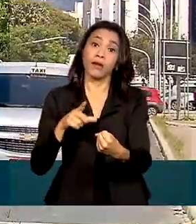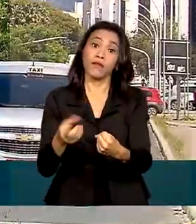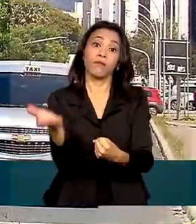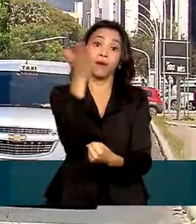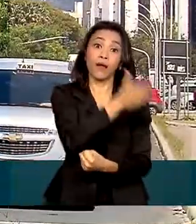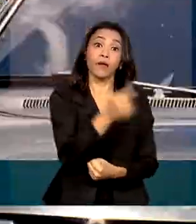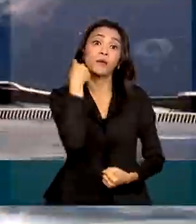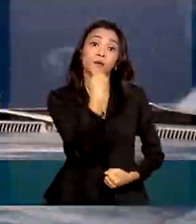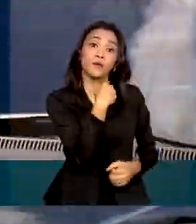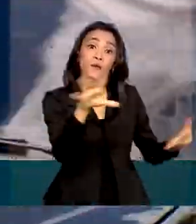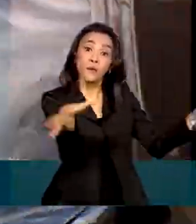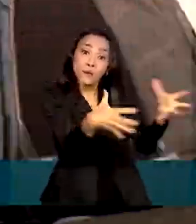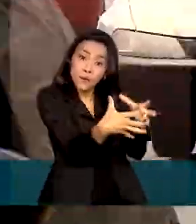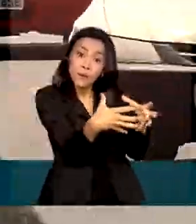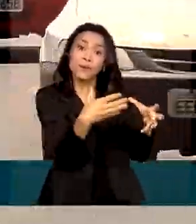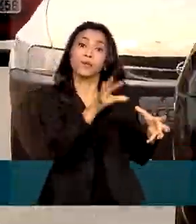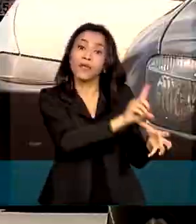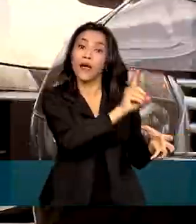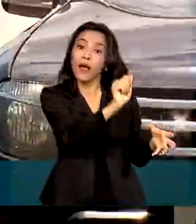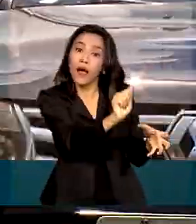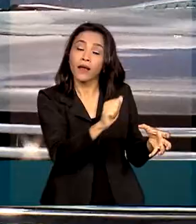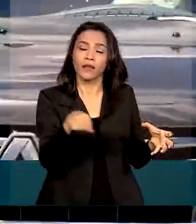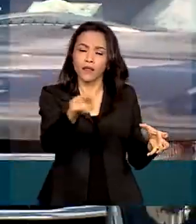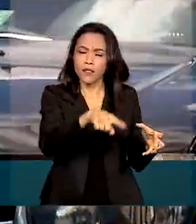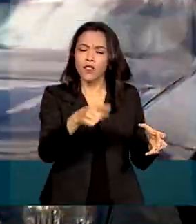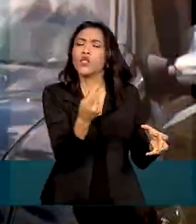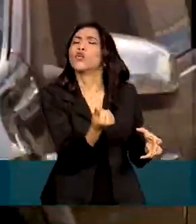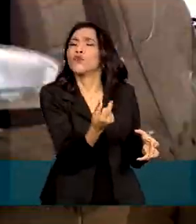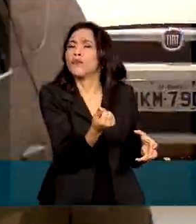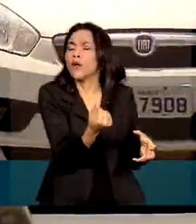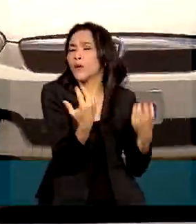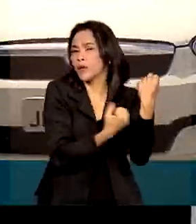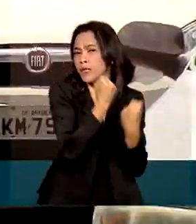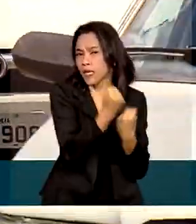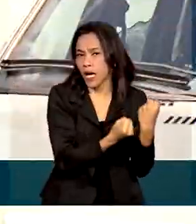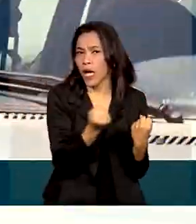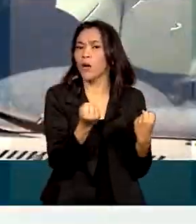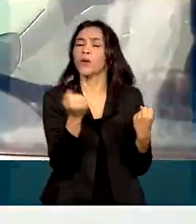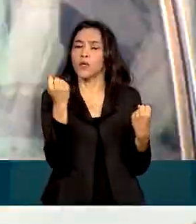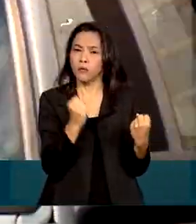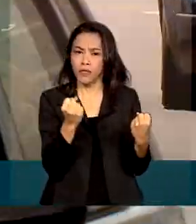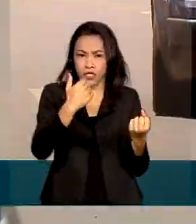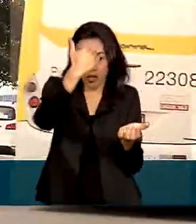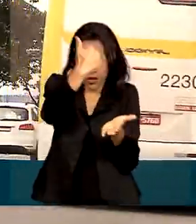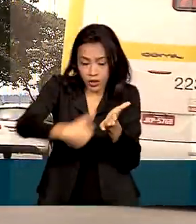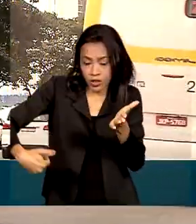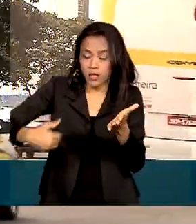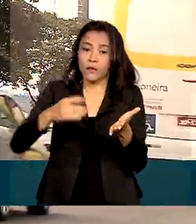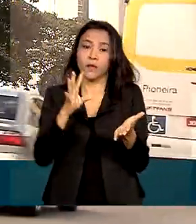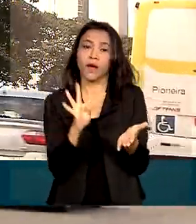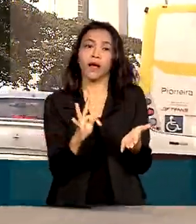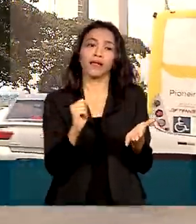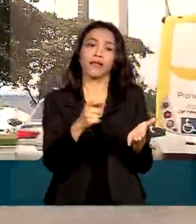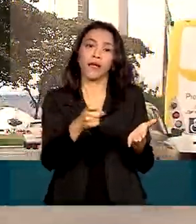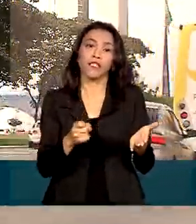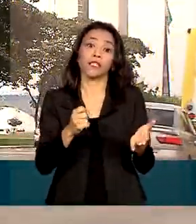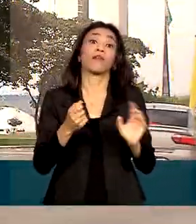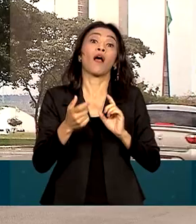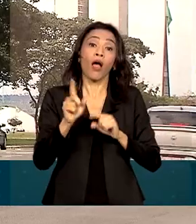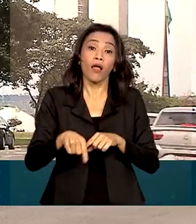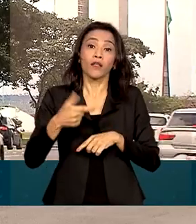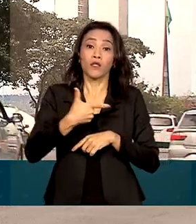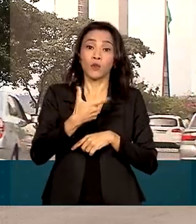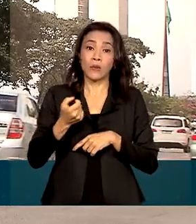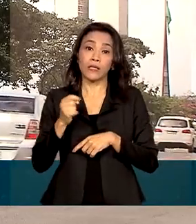auditiva e o valor de carros que podem ser adquiridos sem taxas foi para 200 mil reais.